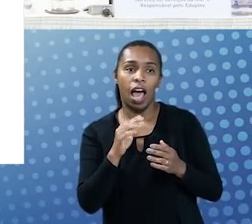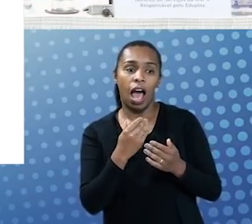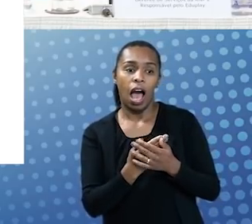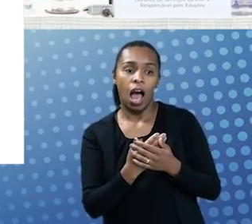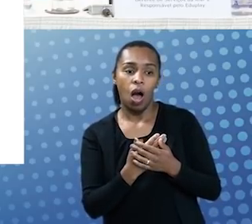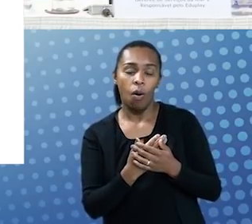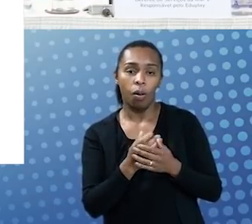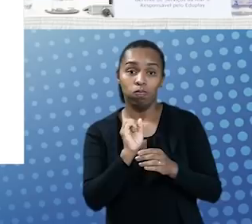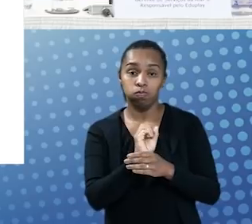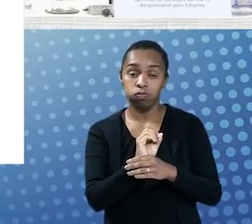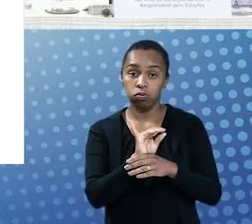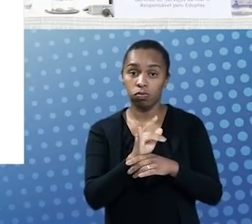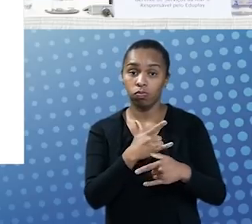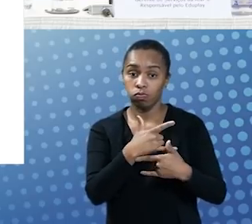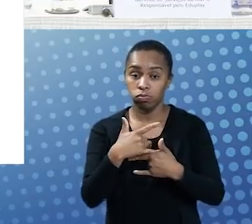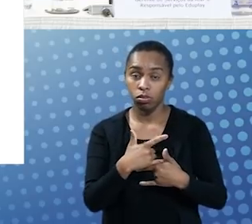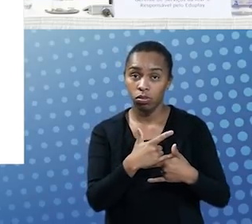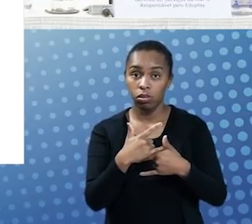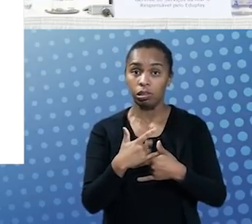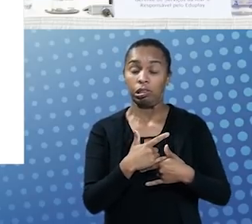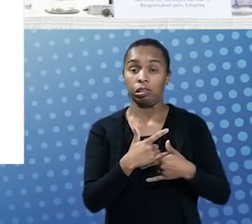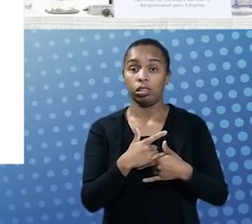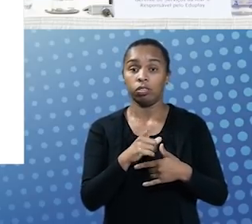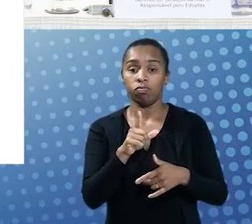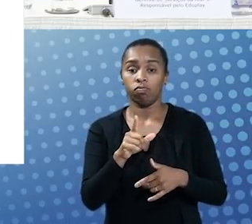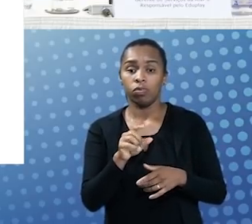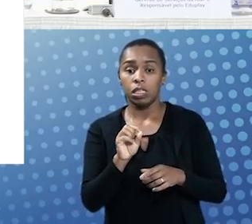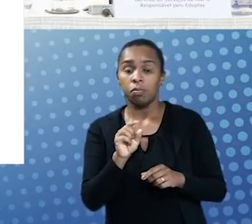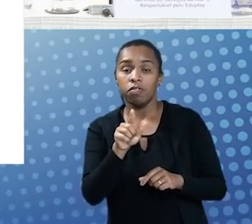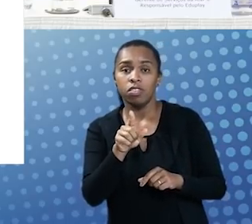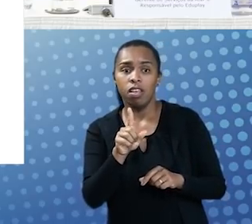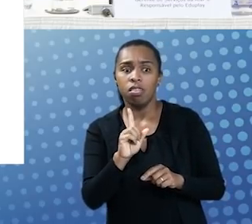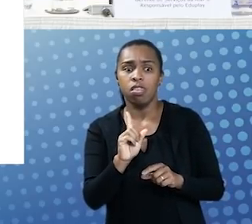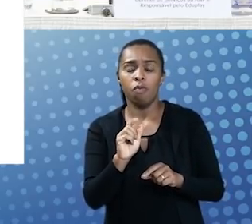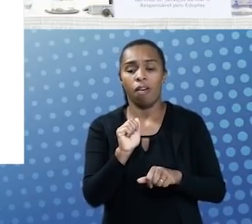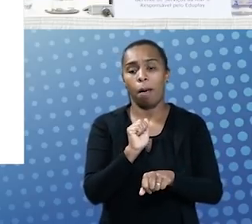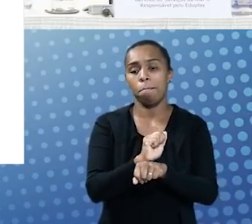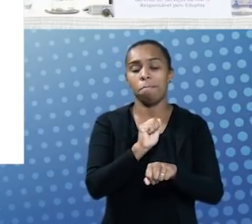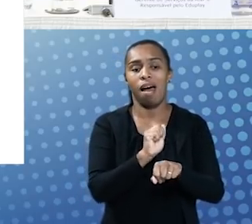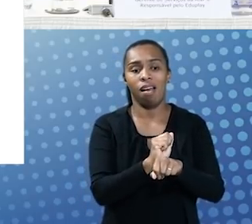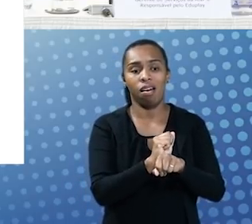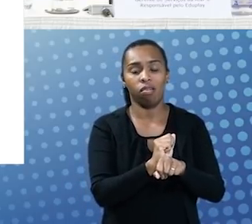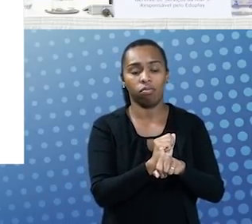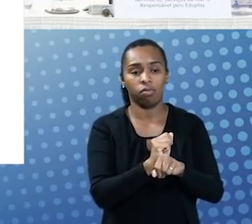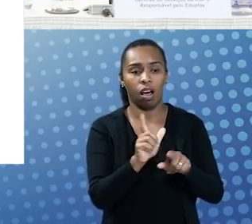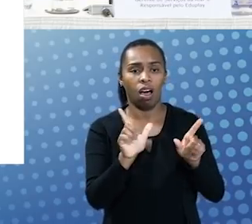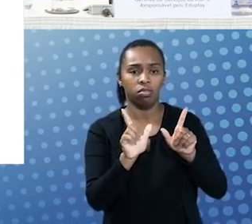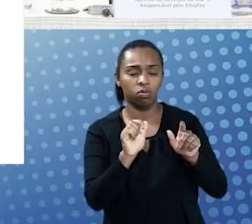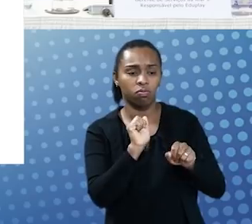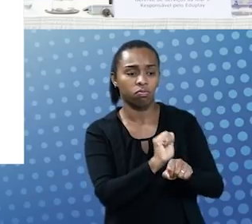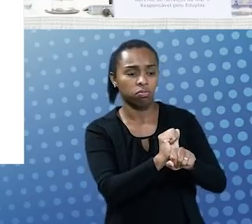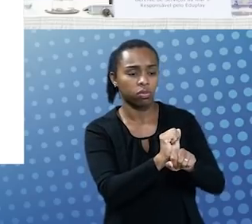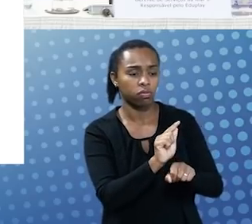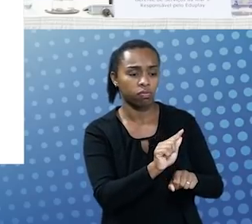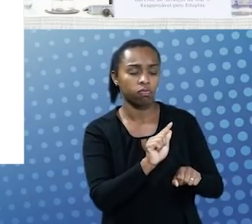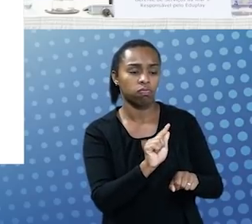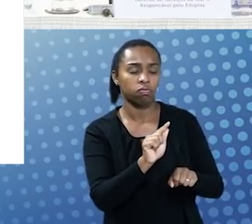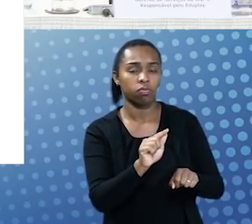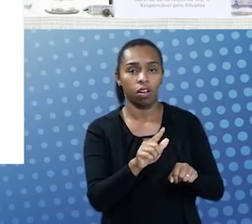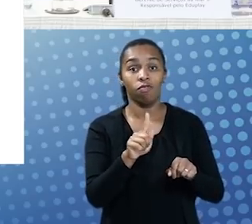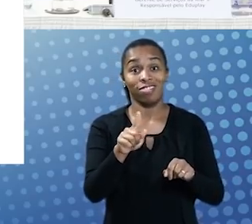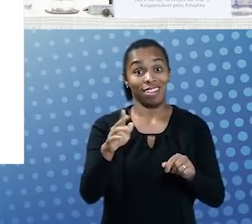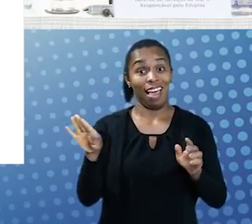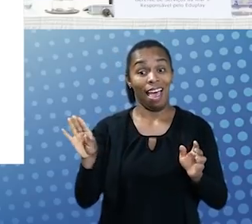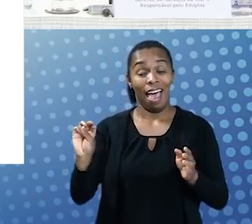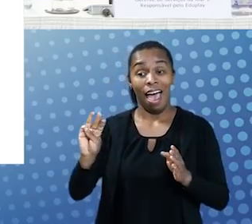e você tem, para você não ficar parando essa aula o tempo todo, você recebe as perguntas